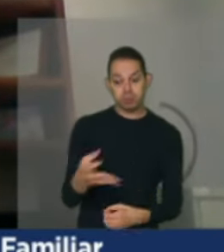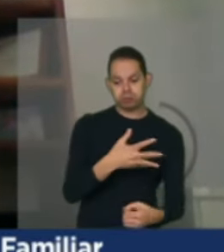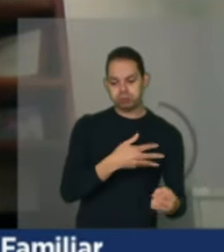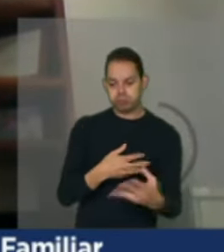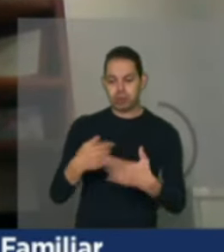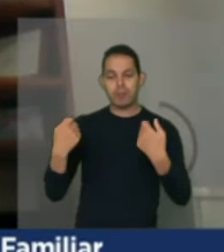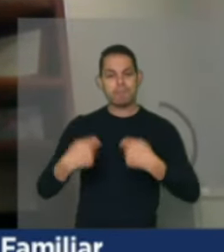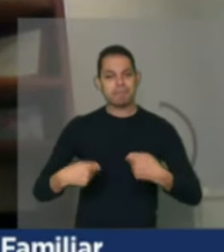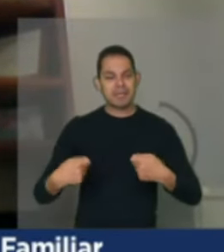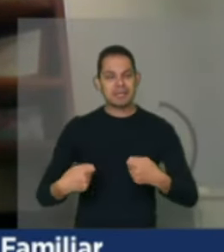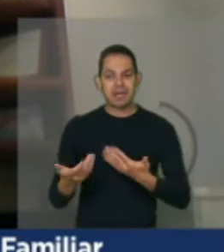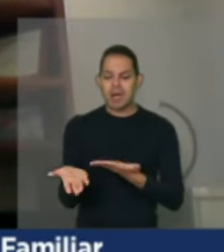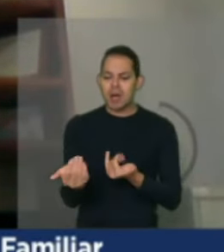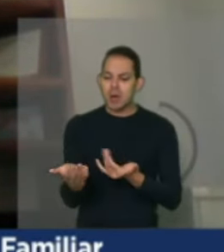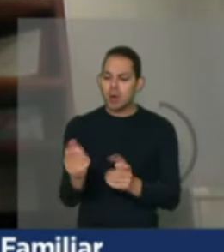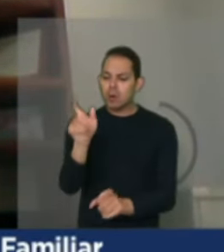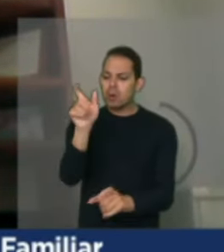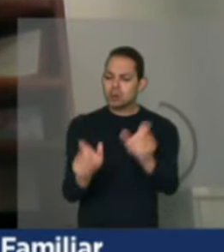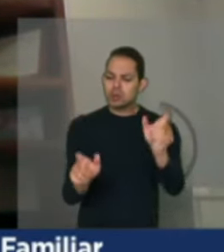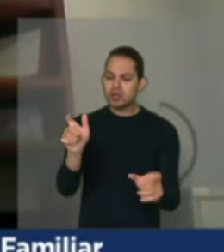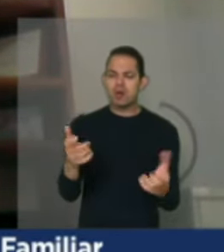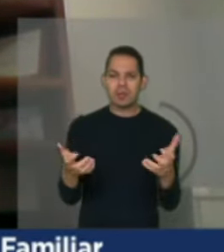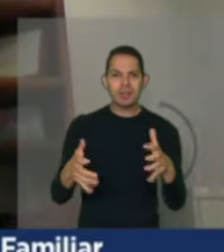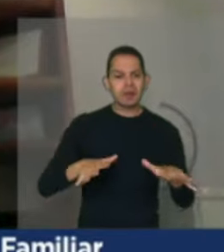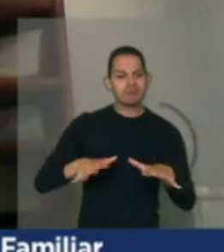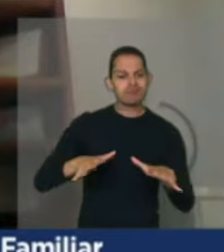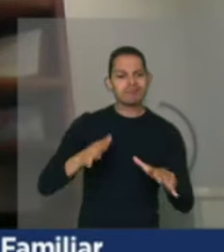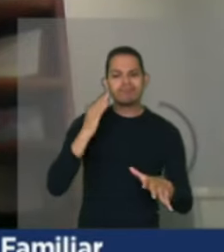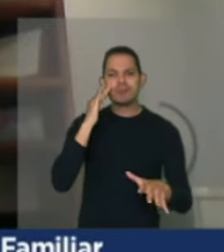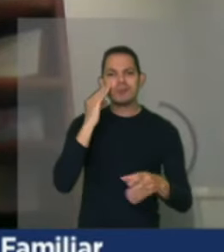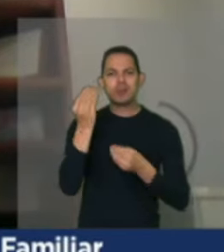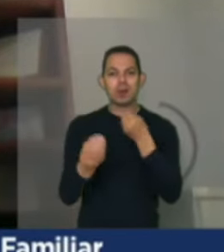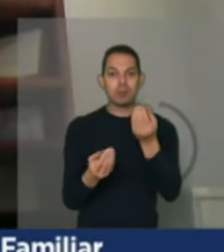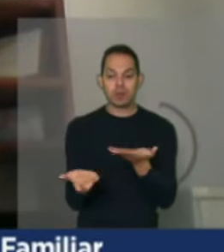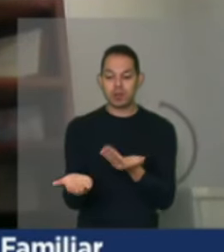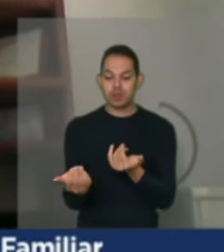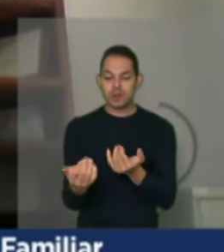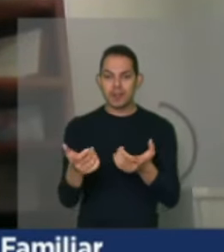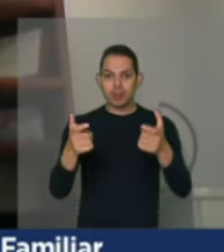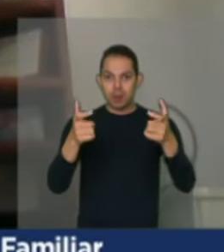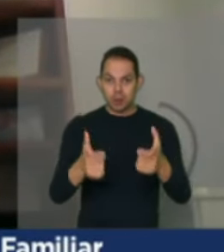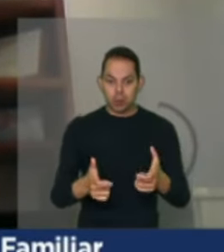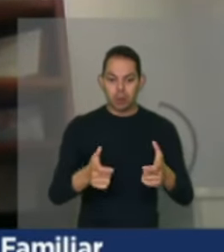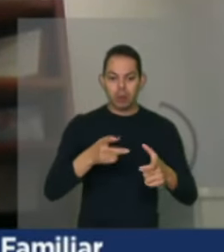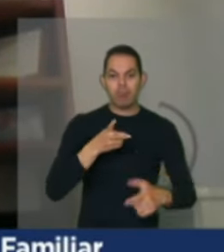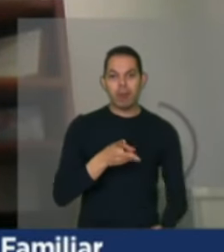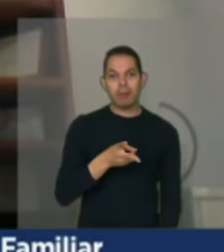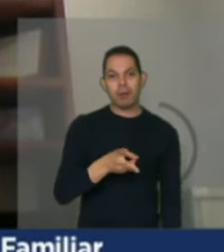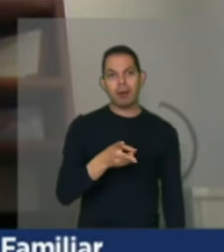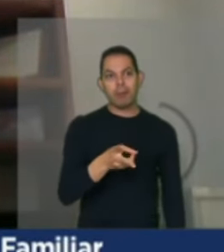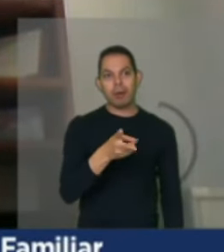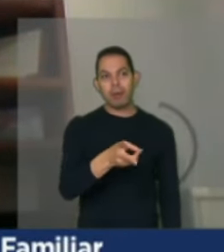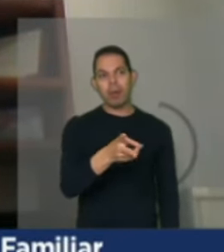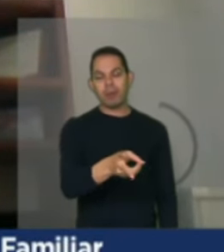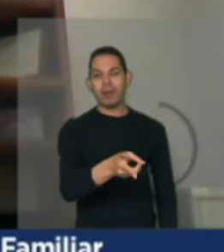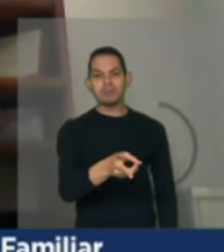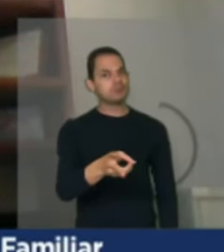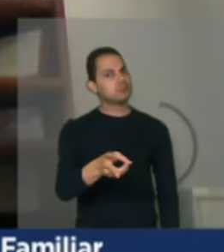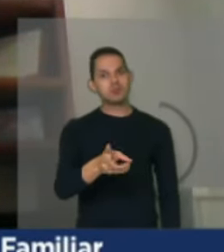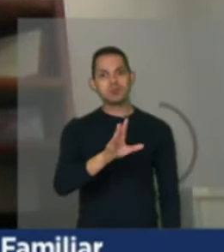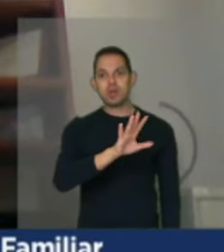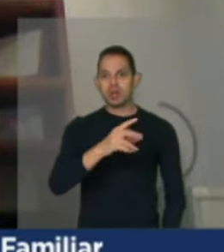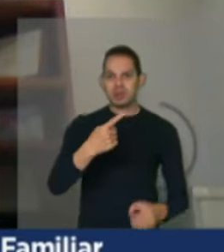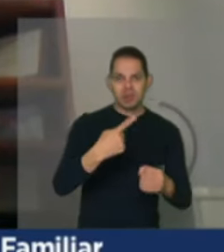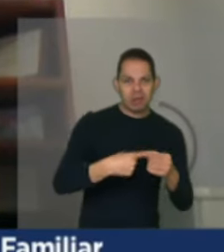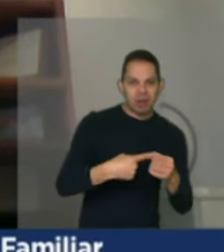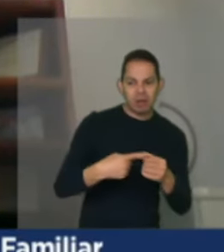entender o jovem que quer essa mobilidade. Não tem juventude que queira ficar estática, nem no campo, em lugar nenhum. Portanto, se a